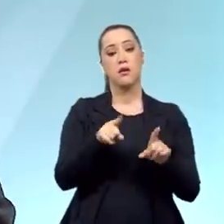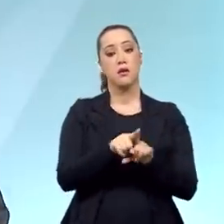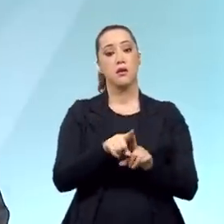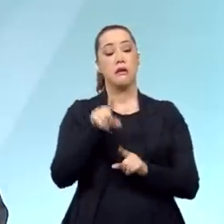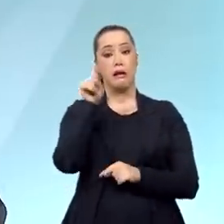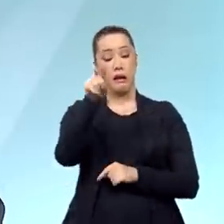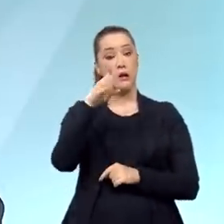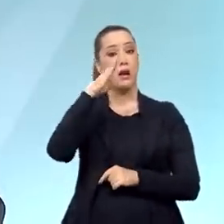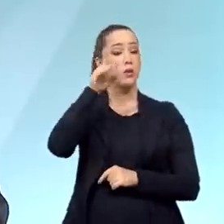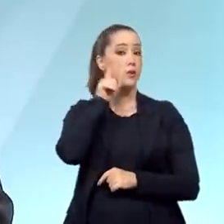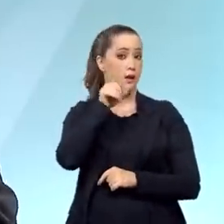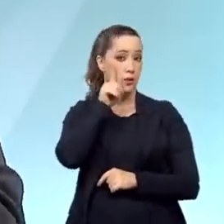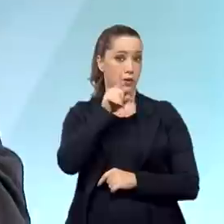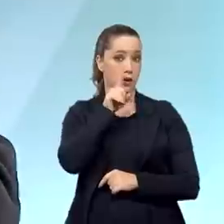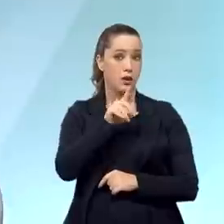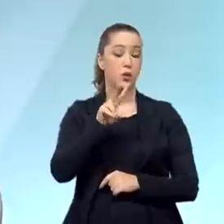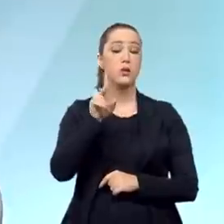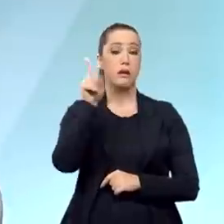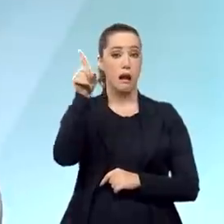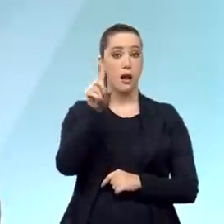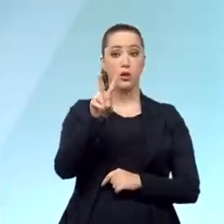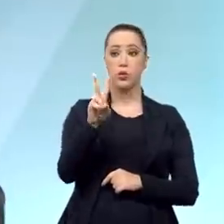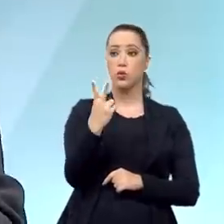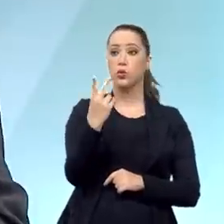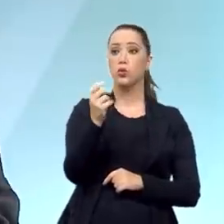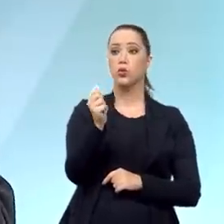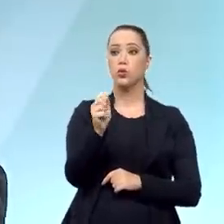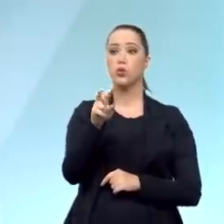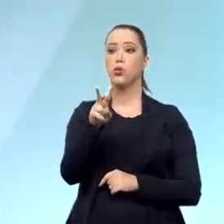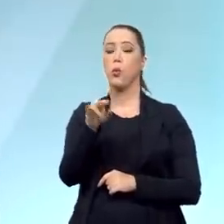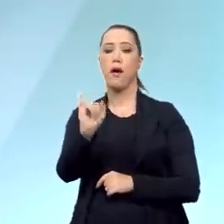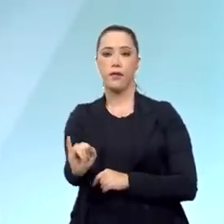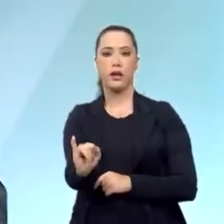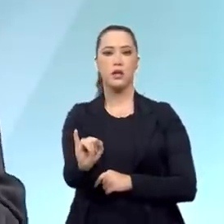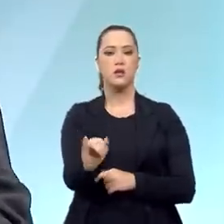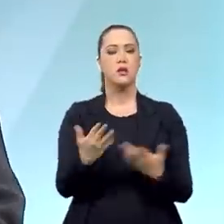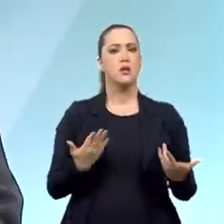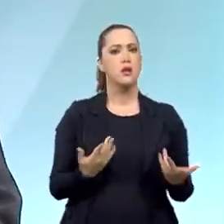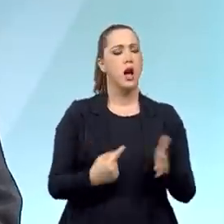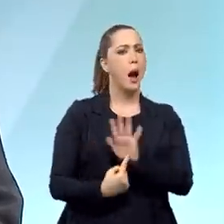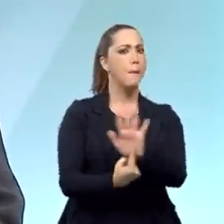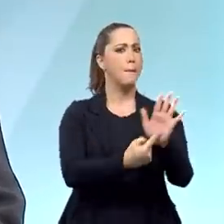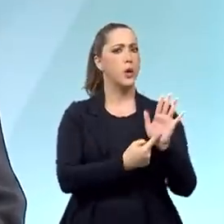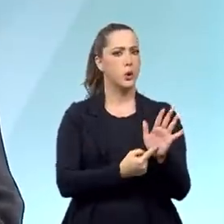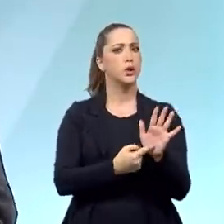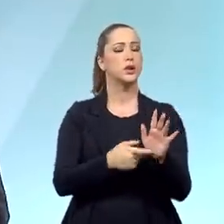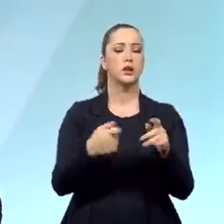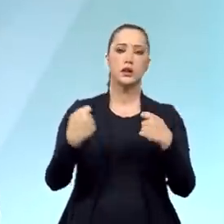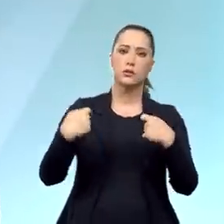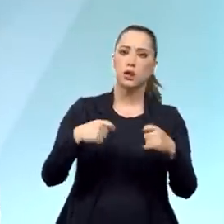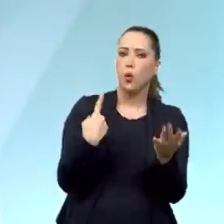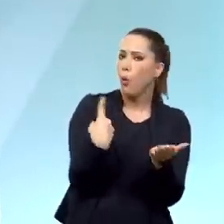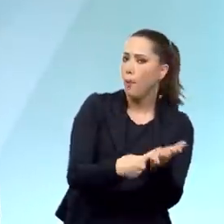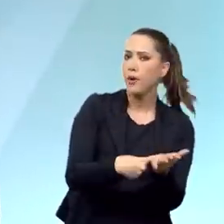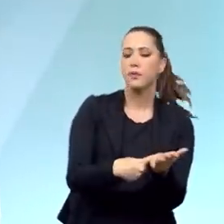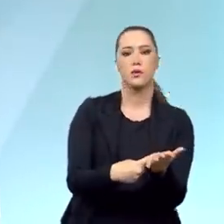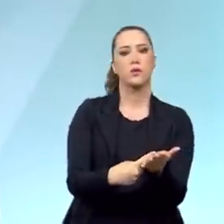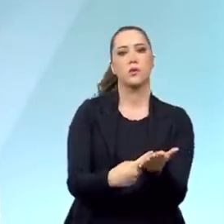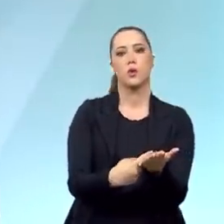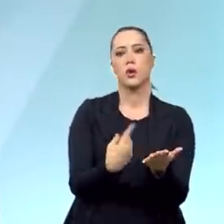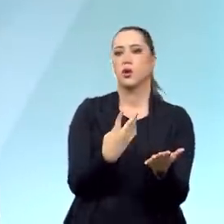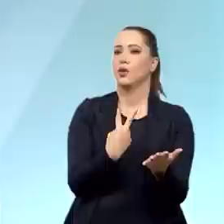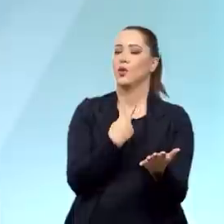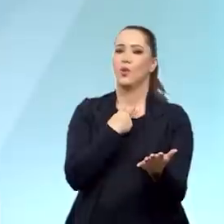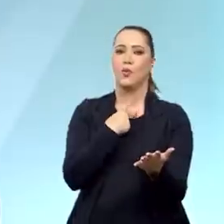Estado americano. Então, já mostrou a postura, no alinhamento do acordo internacional, de romper as